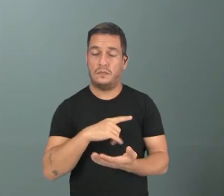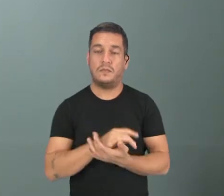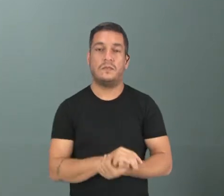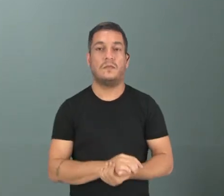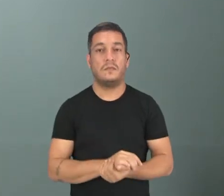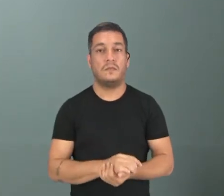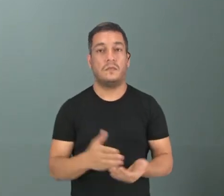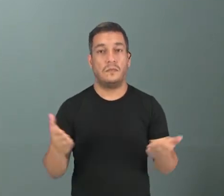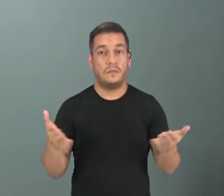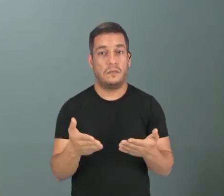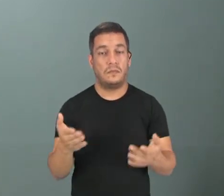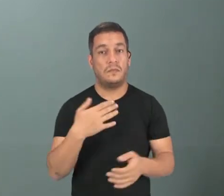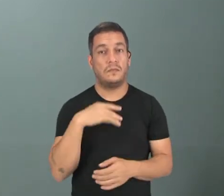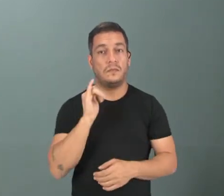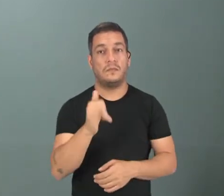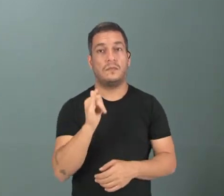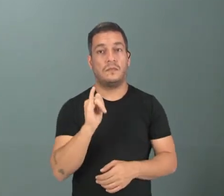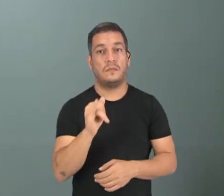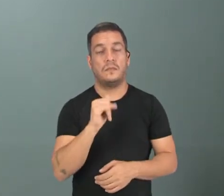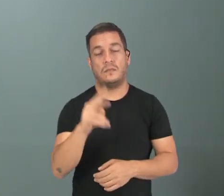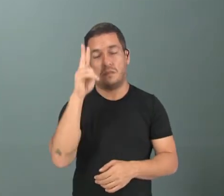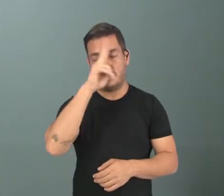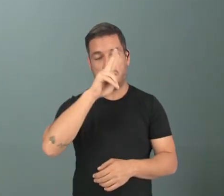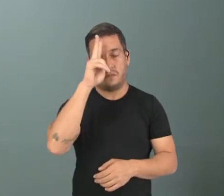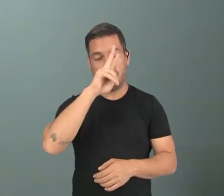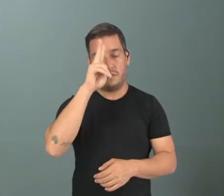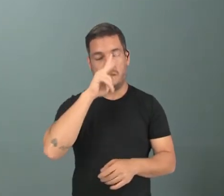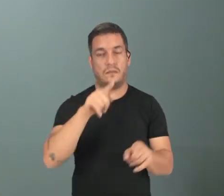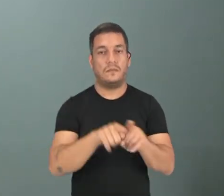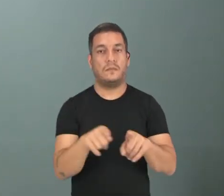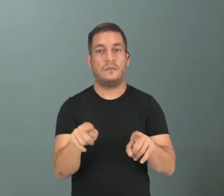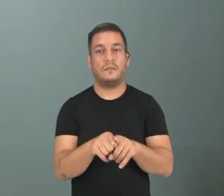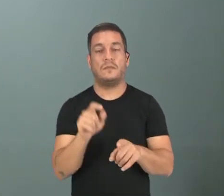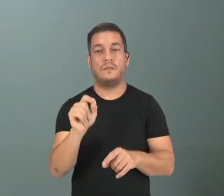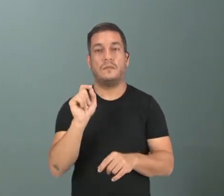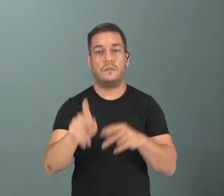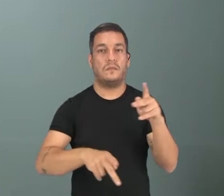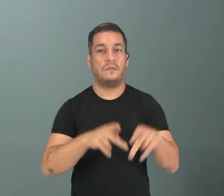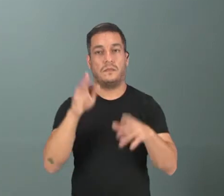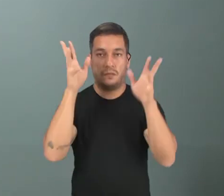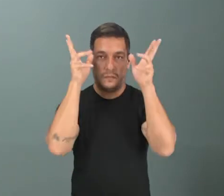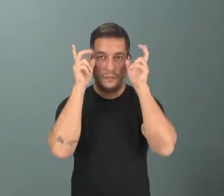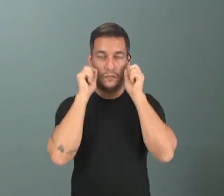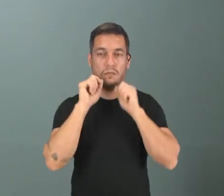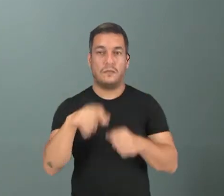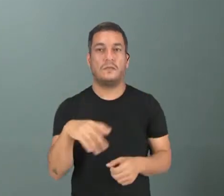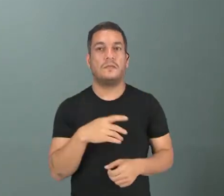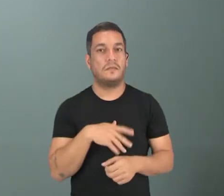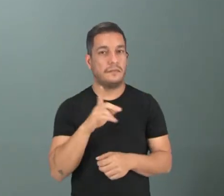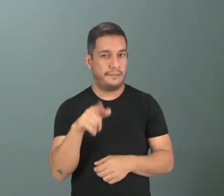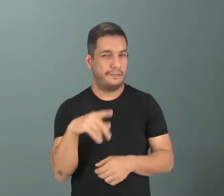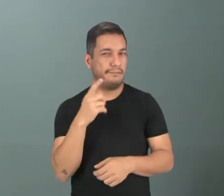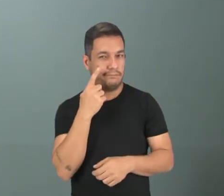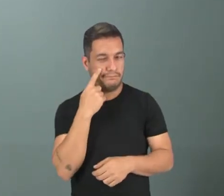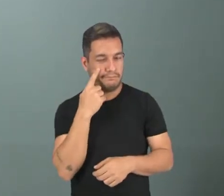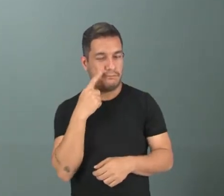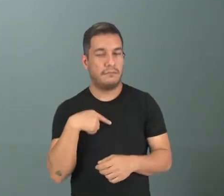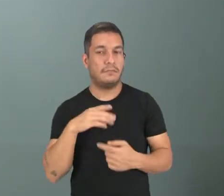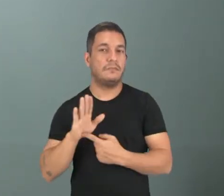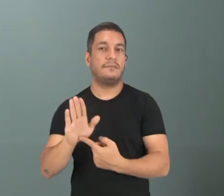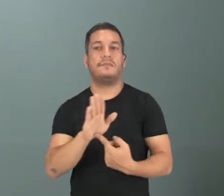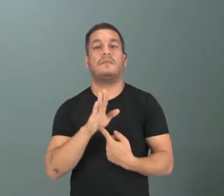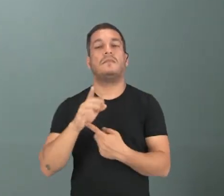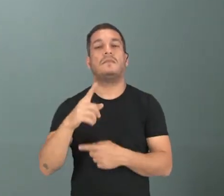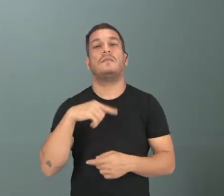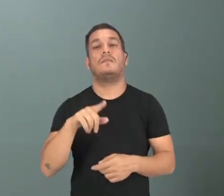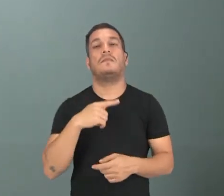Agora, eu vou contar uma história que também os povos acrianos são bons de causas. Vou trazer para vocês